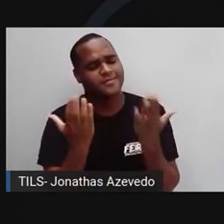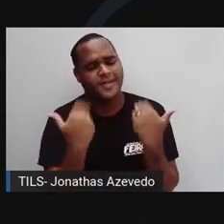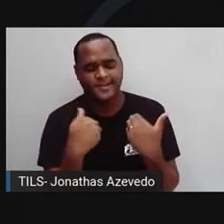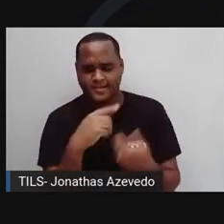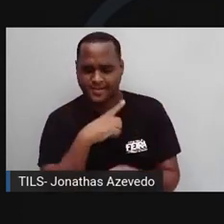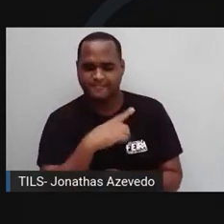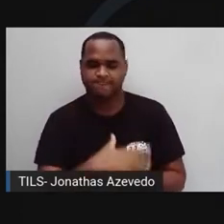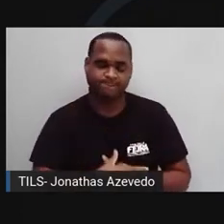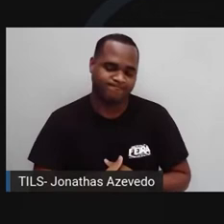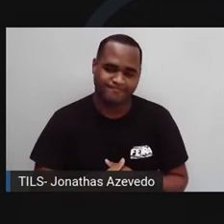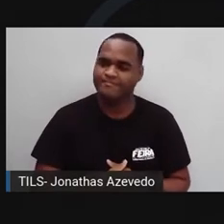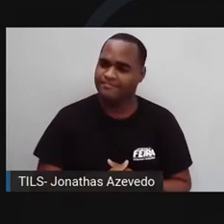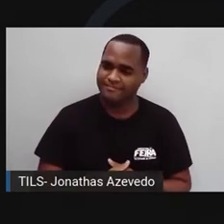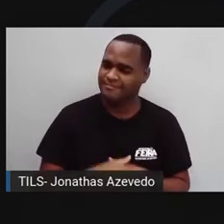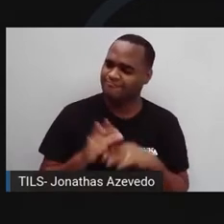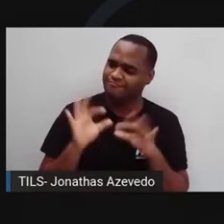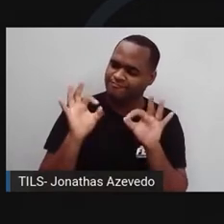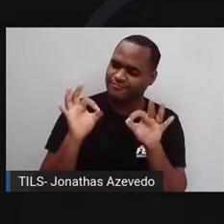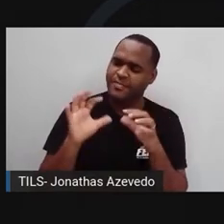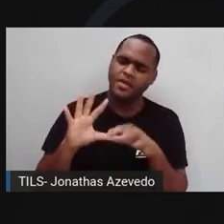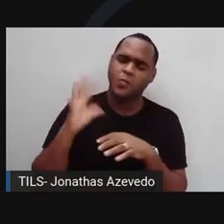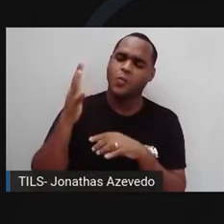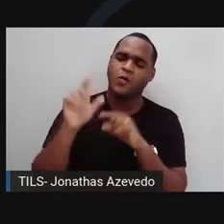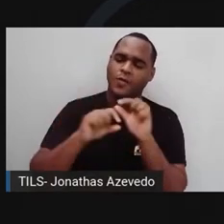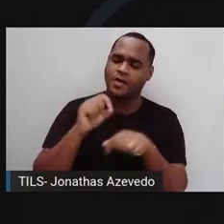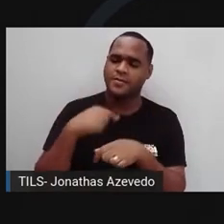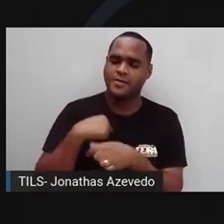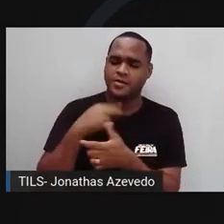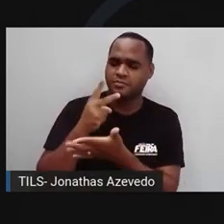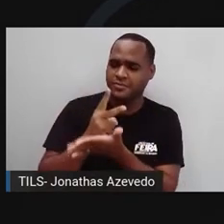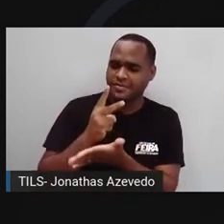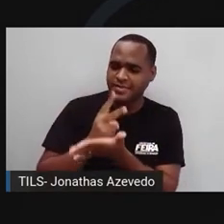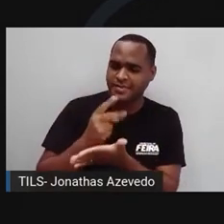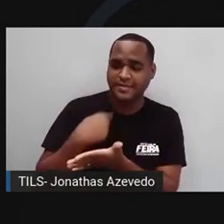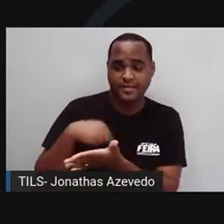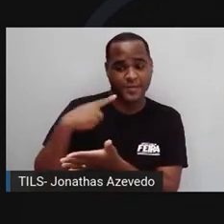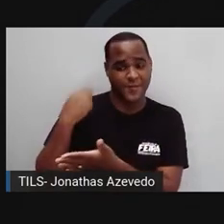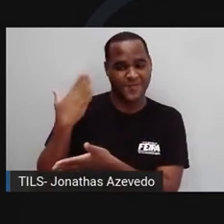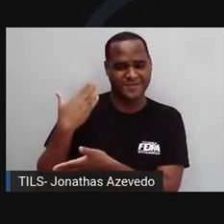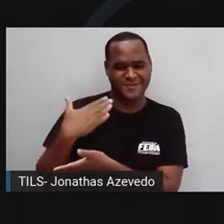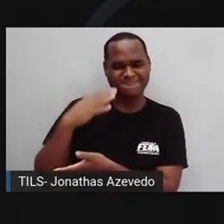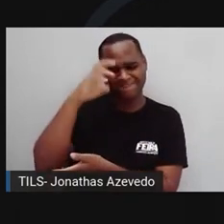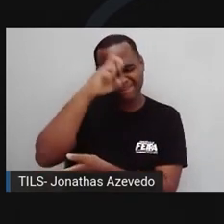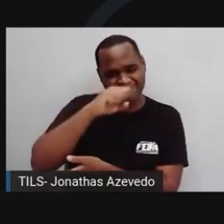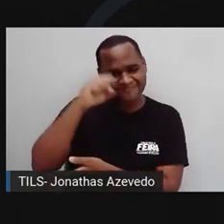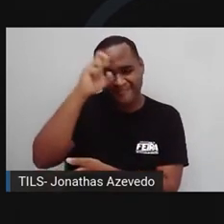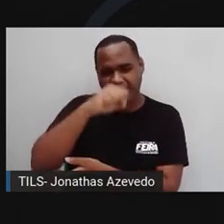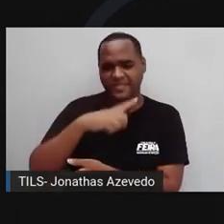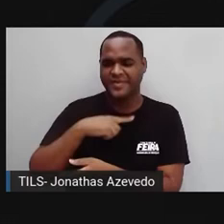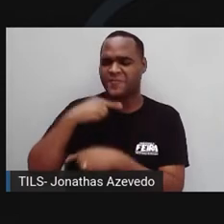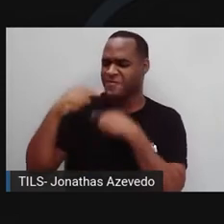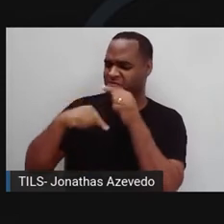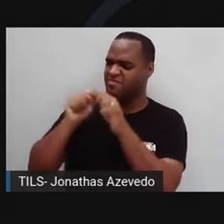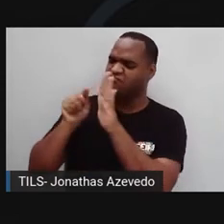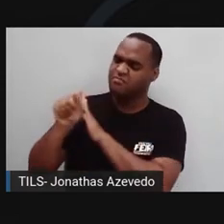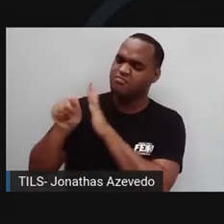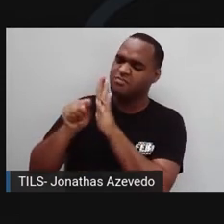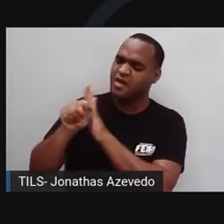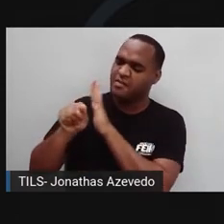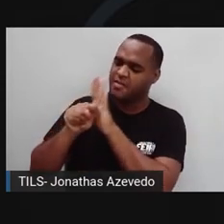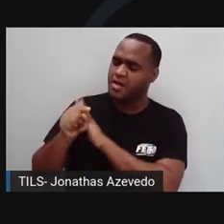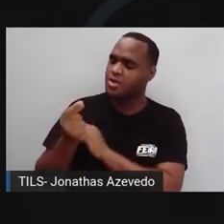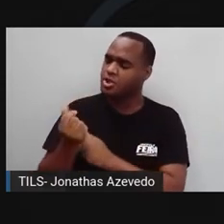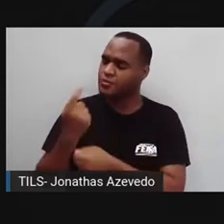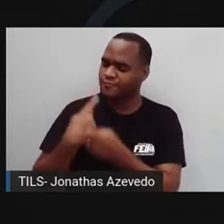essência. Acontece que eu sou empreendedor, desde que eu me entendo por gente. Eu sempre fui questionador, eu sempre fui ganhador de